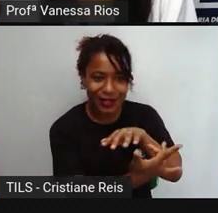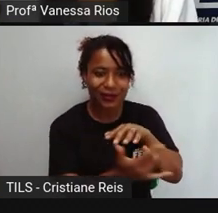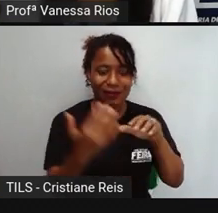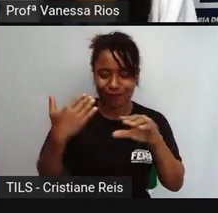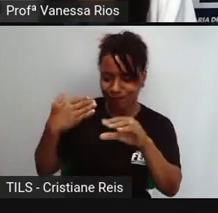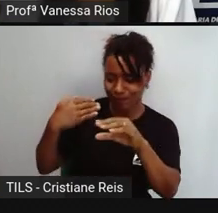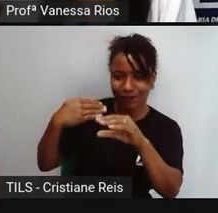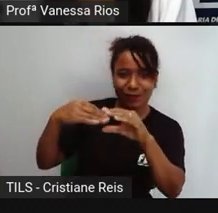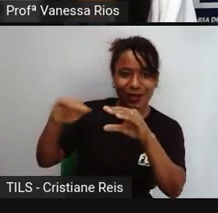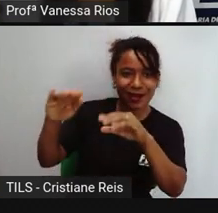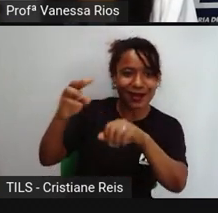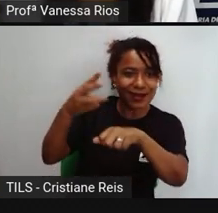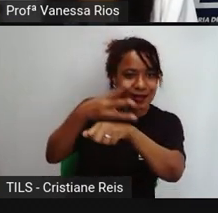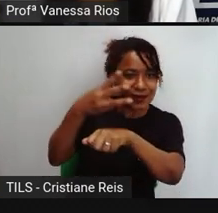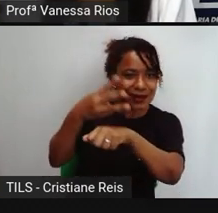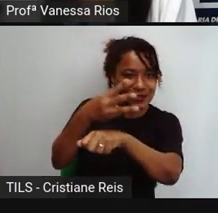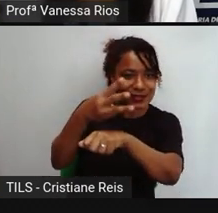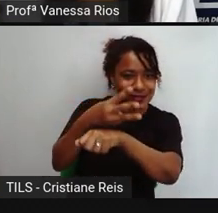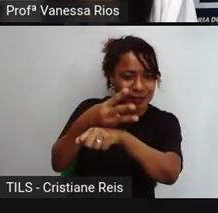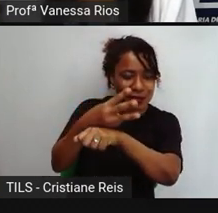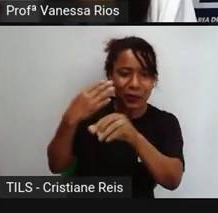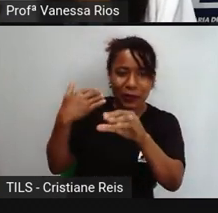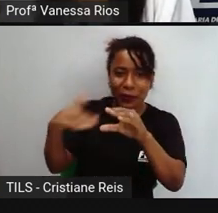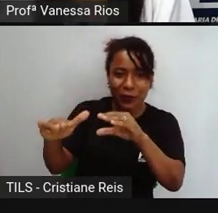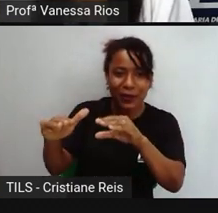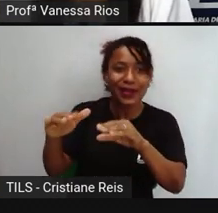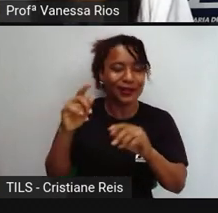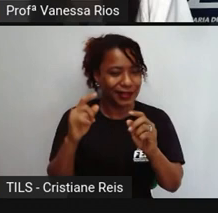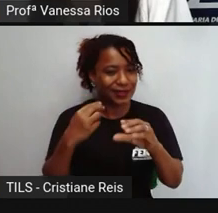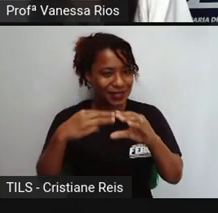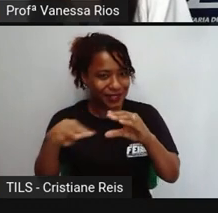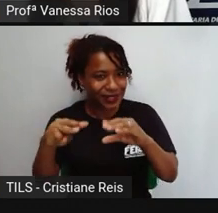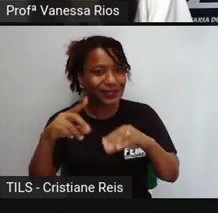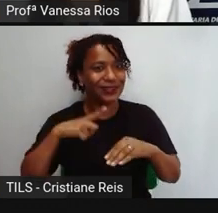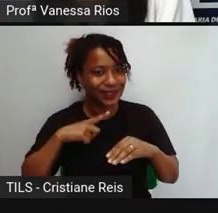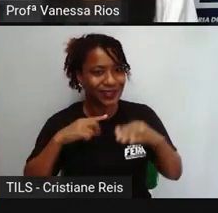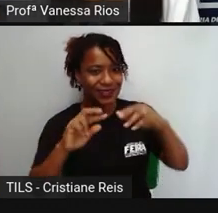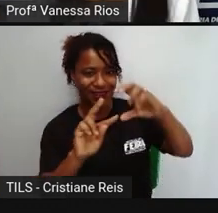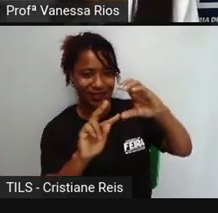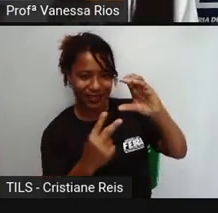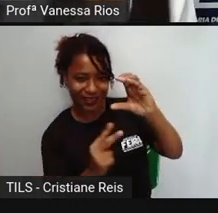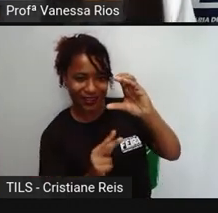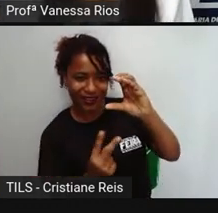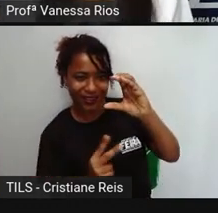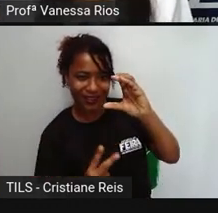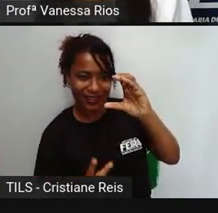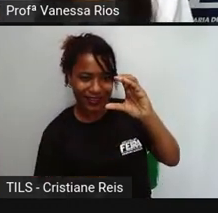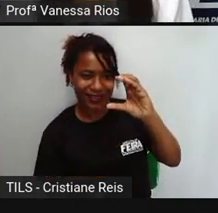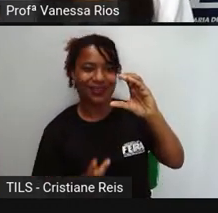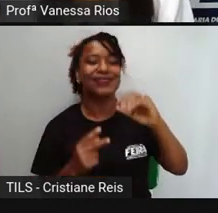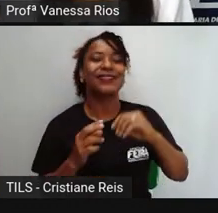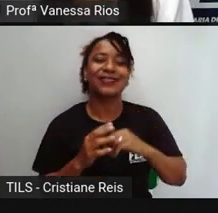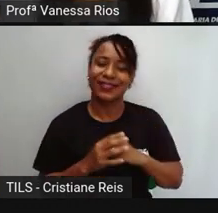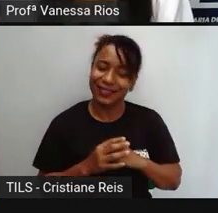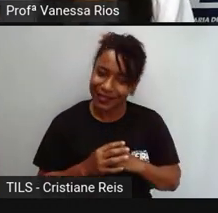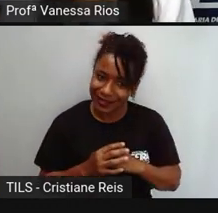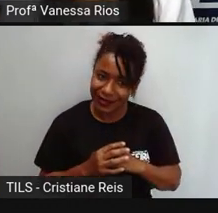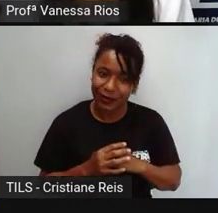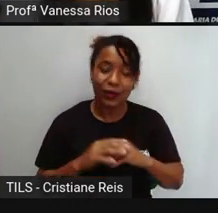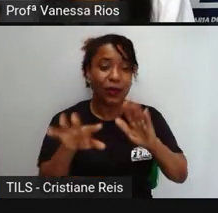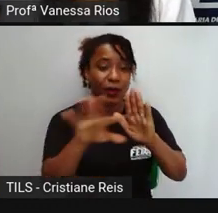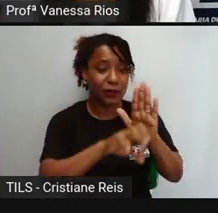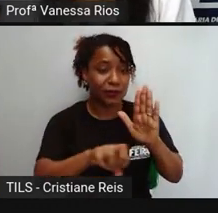mensagem de WhatsApp, às vezes aparece, né, esta mensagem é criptografada. Então, está relacionada aí a questão dos